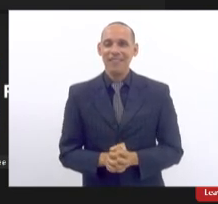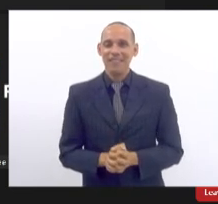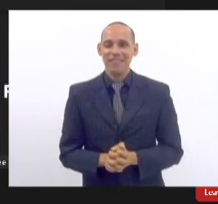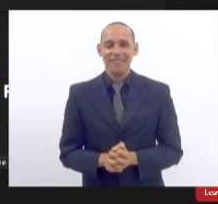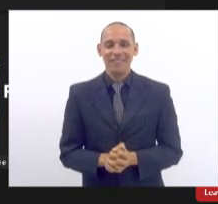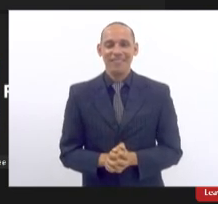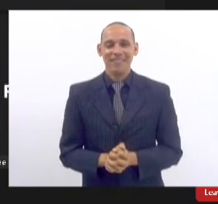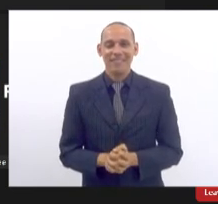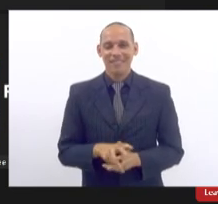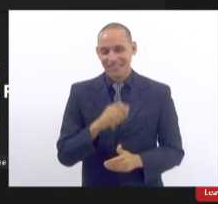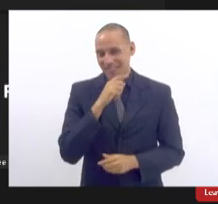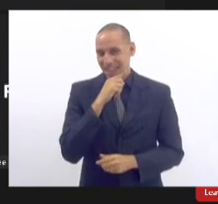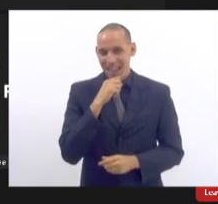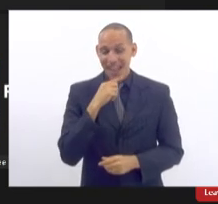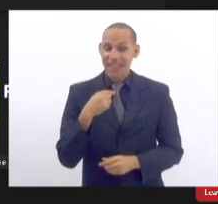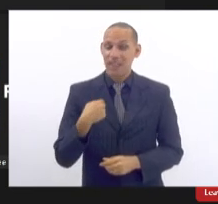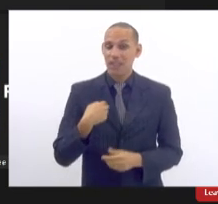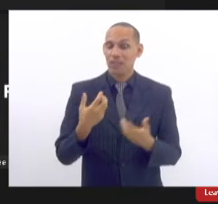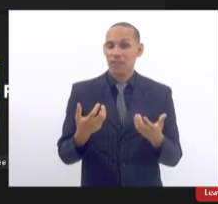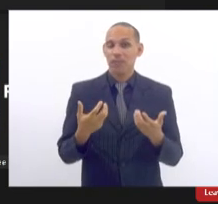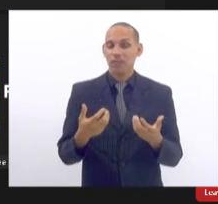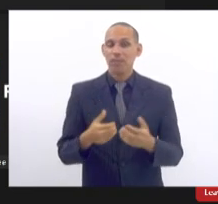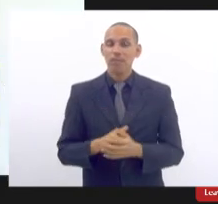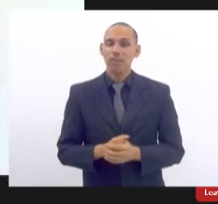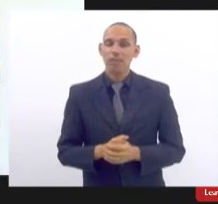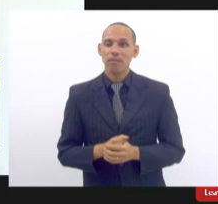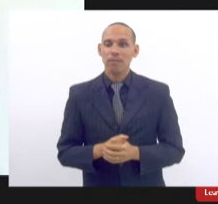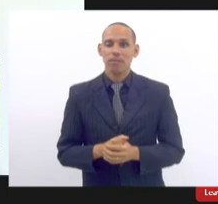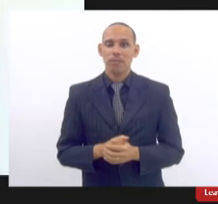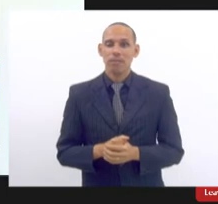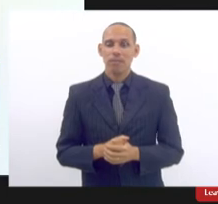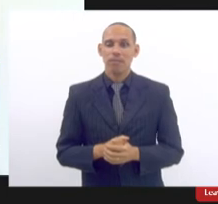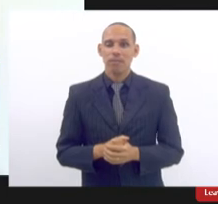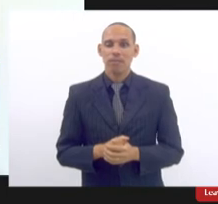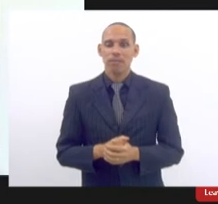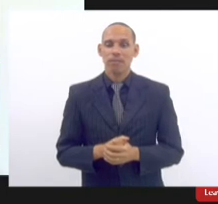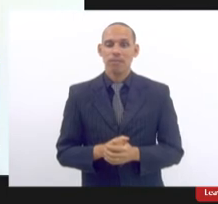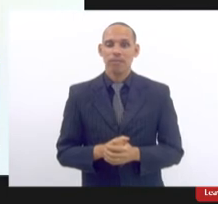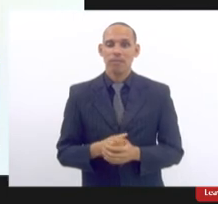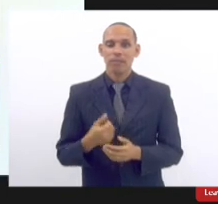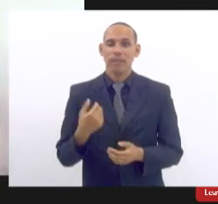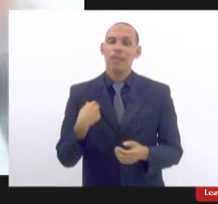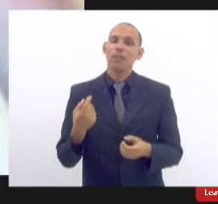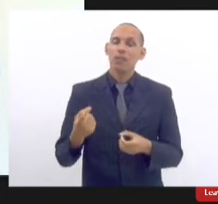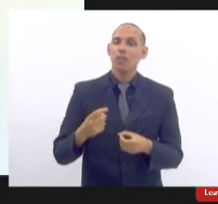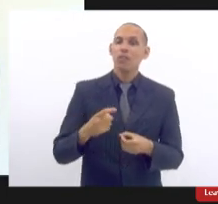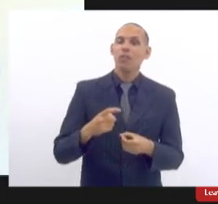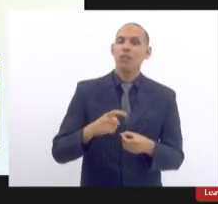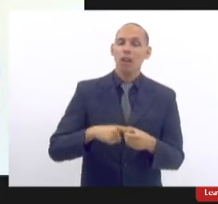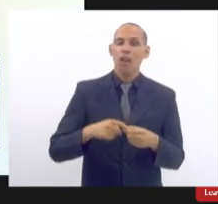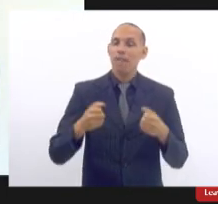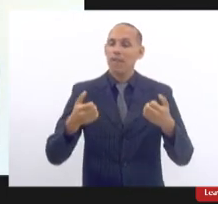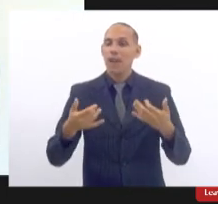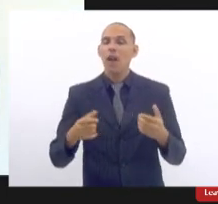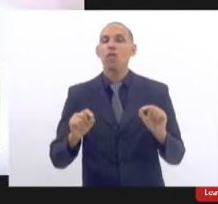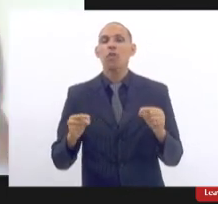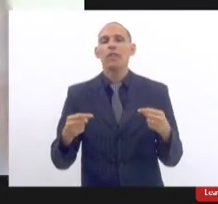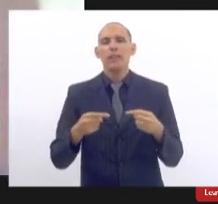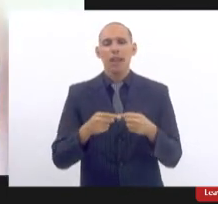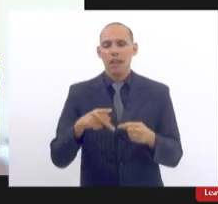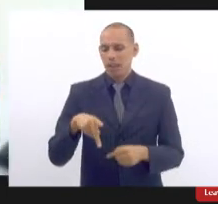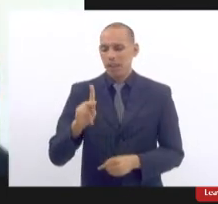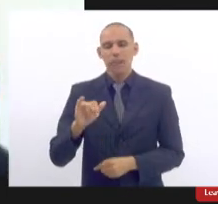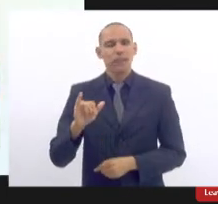olá eu queria dirigir essa minha minha volta em relação a senhora Kitt